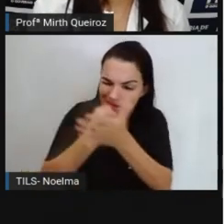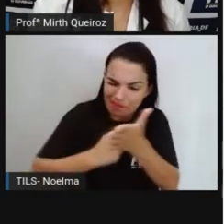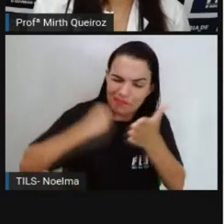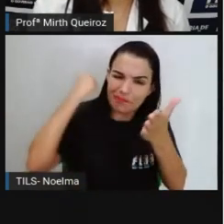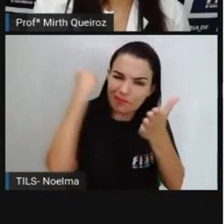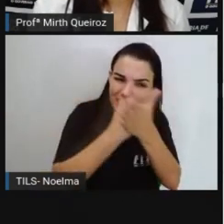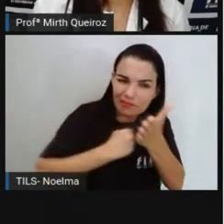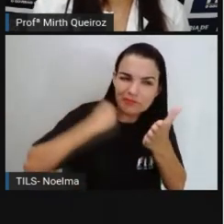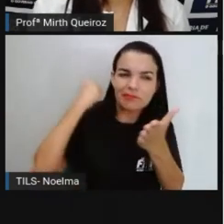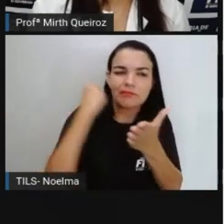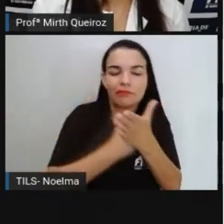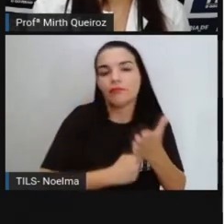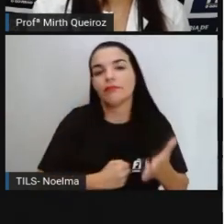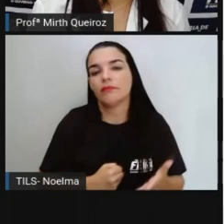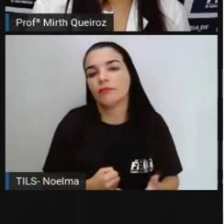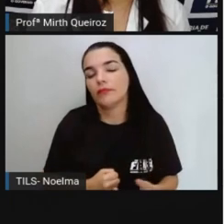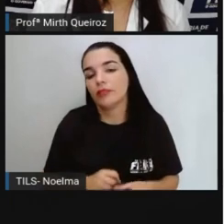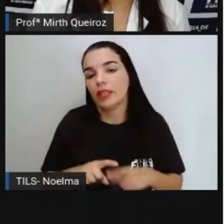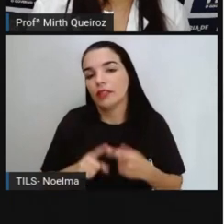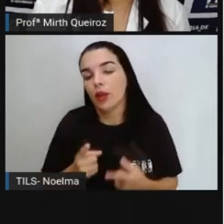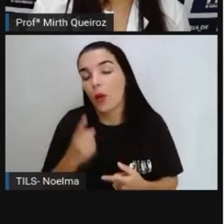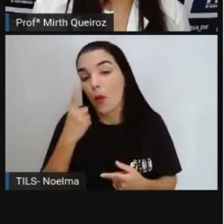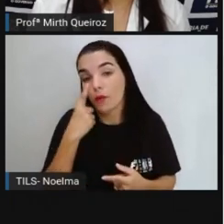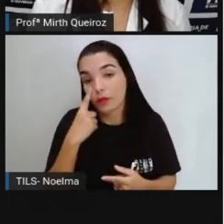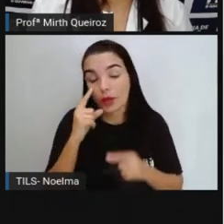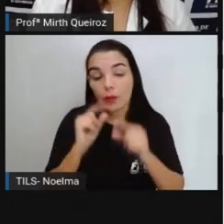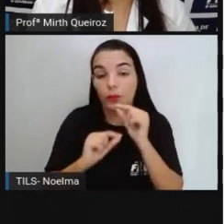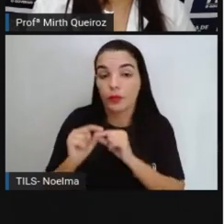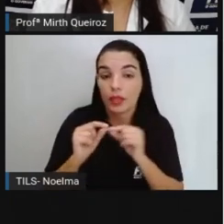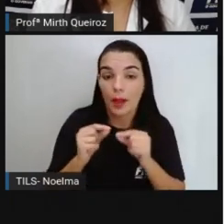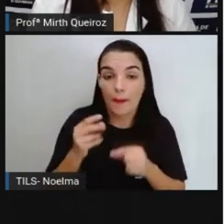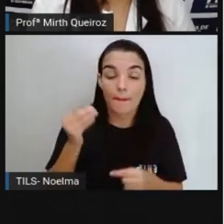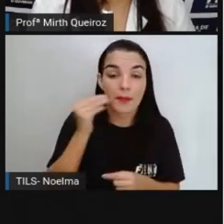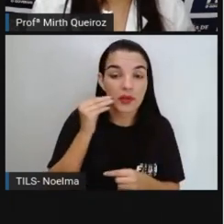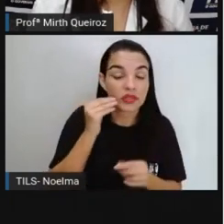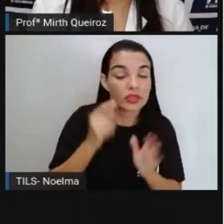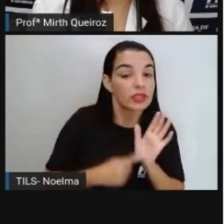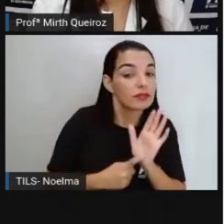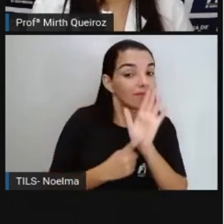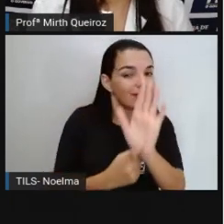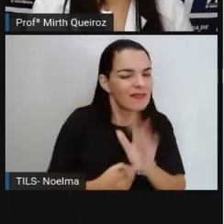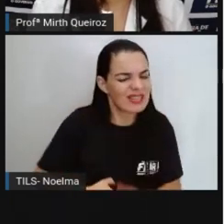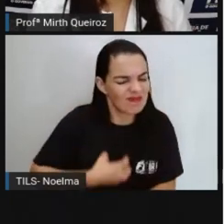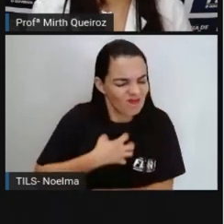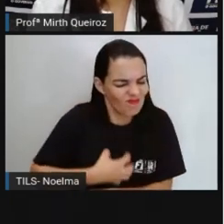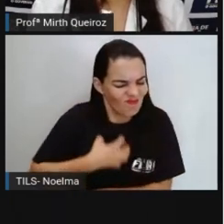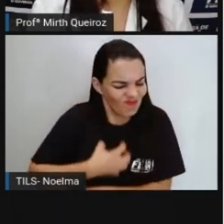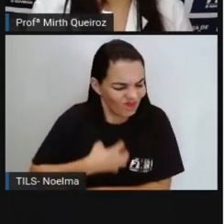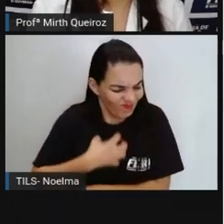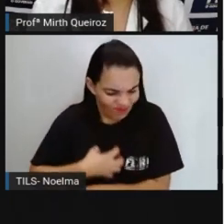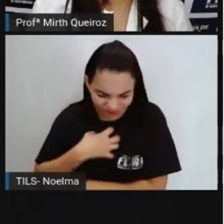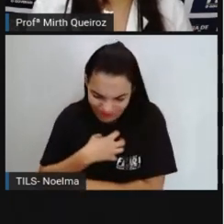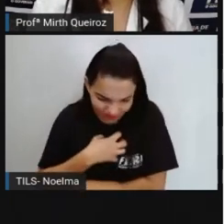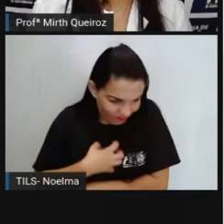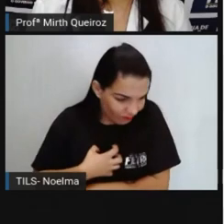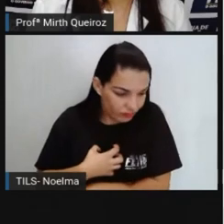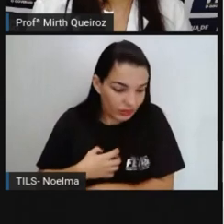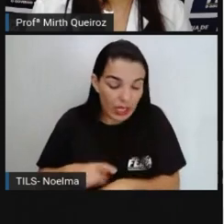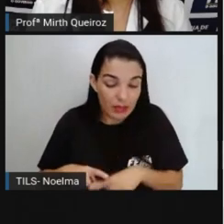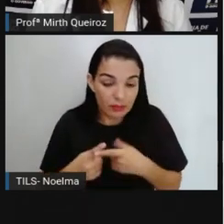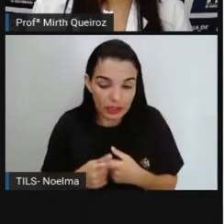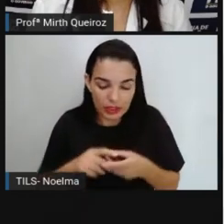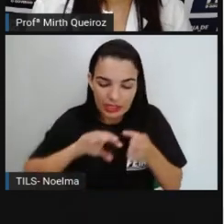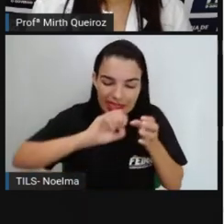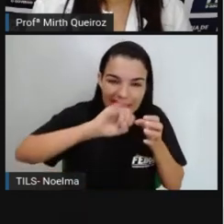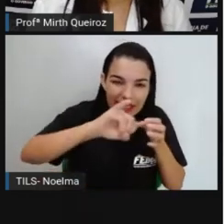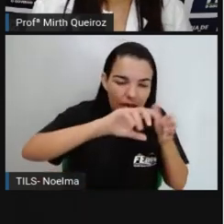Um prego Ali Naquela madeira Ele demonstrava Todo o seu rancor Toda a sua raiva E ao retirar Aquele